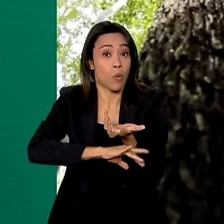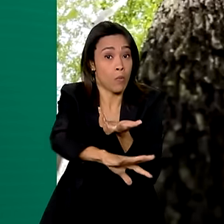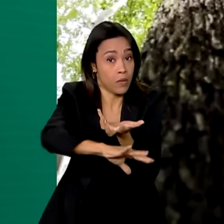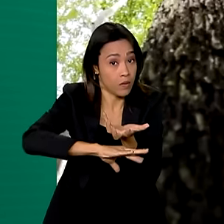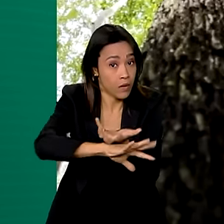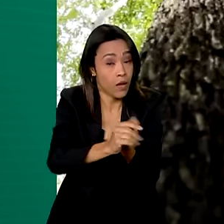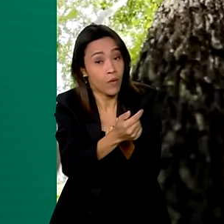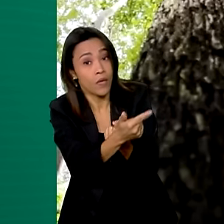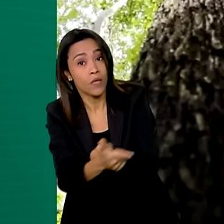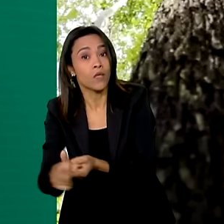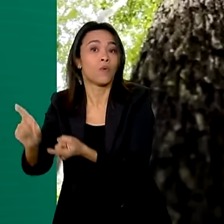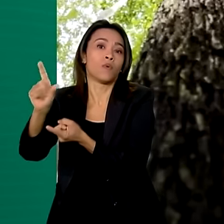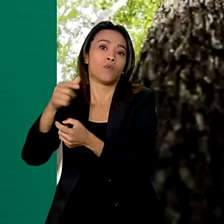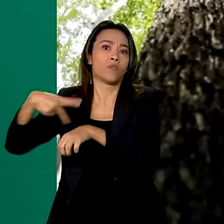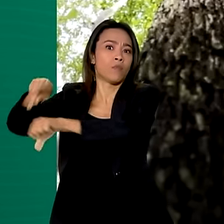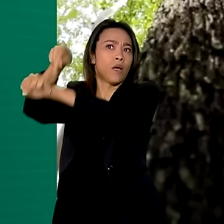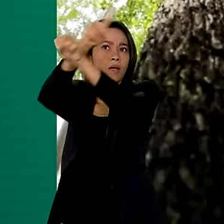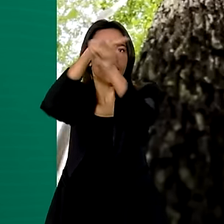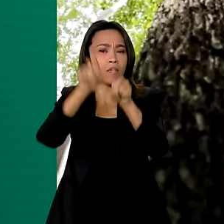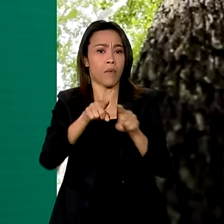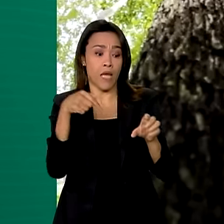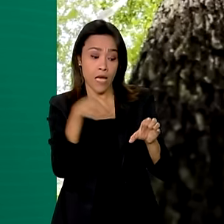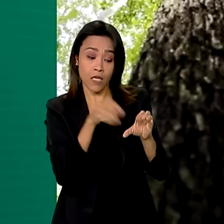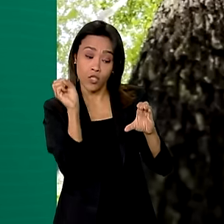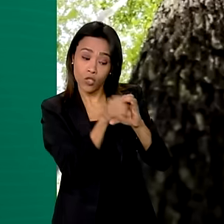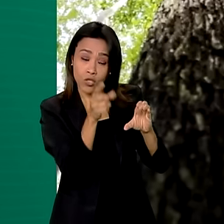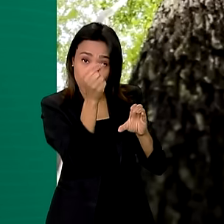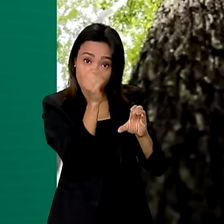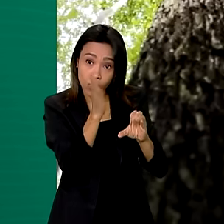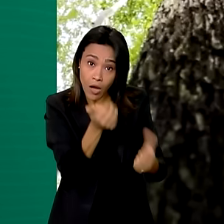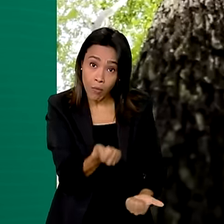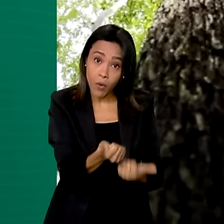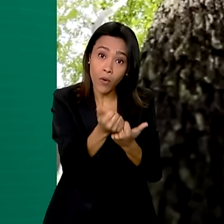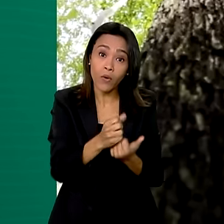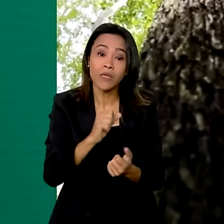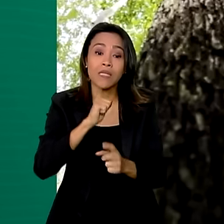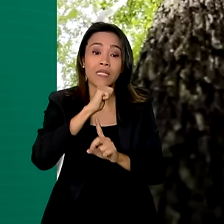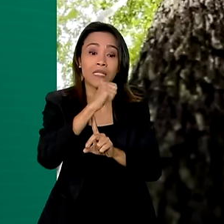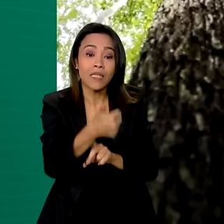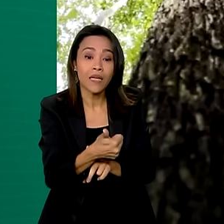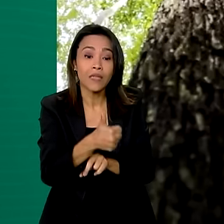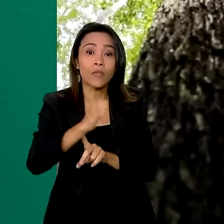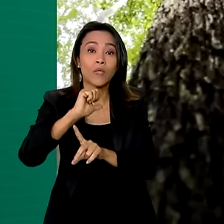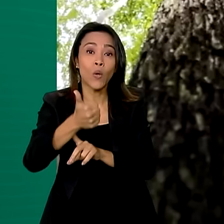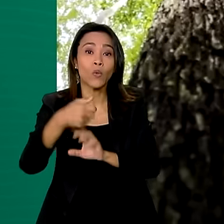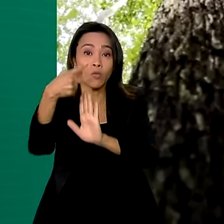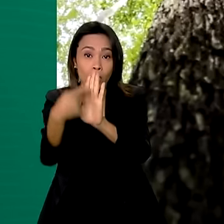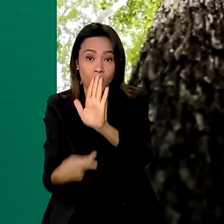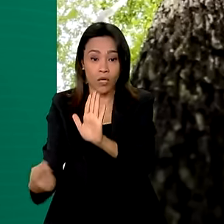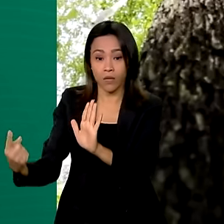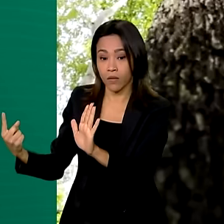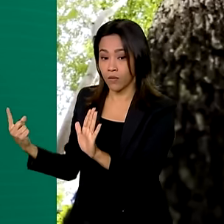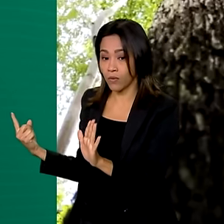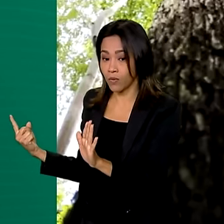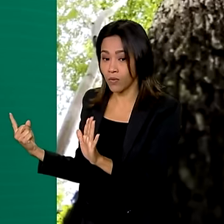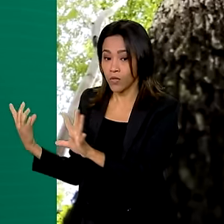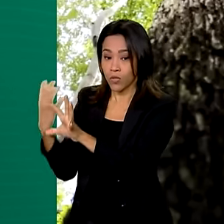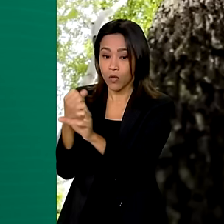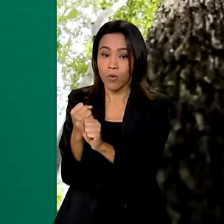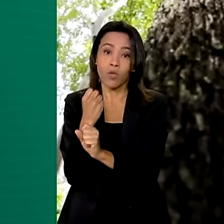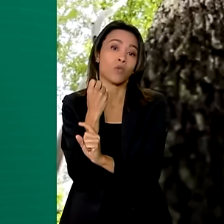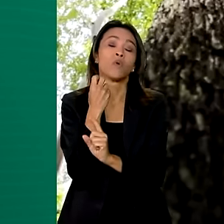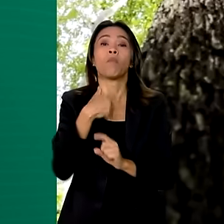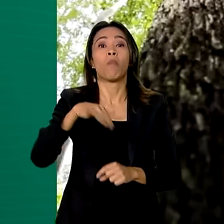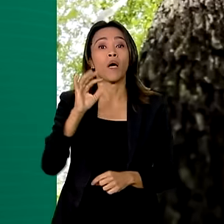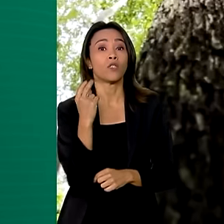tropicais. O fundo já apoiou 111 projetos, em um investimento total que supera 2 bilhões de reais.